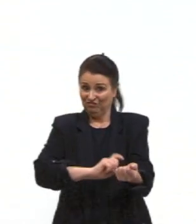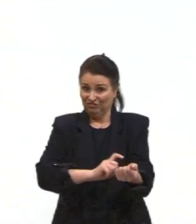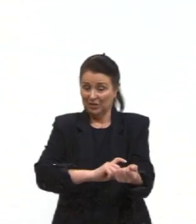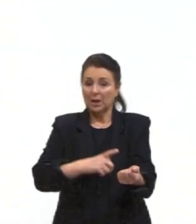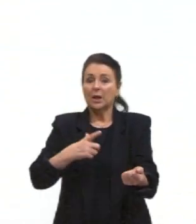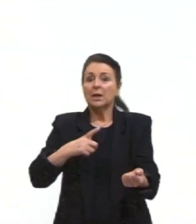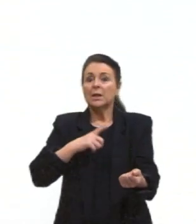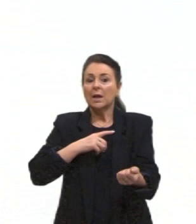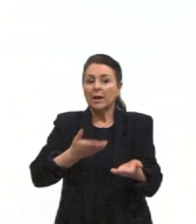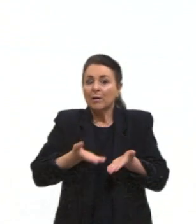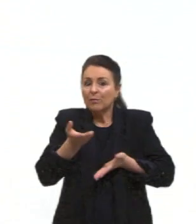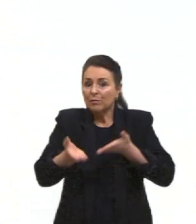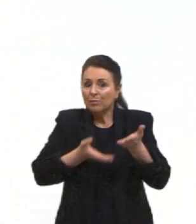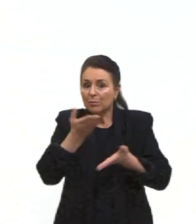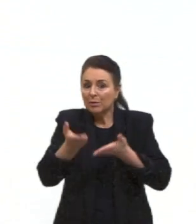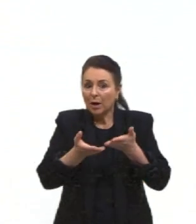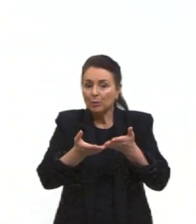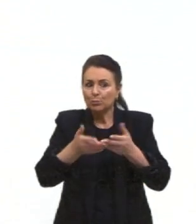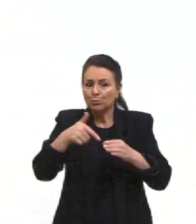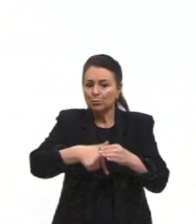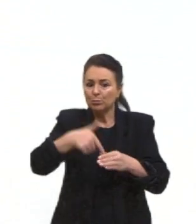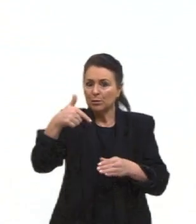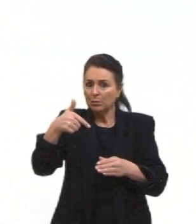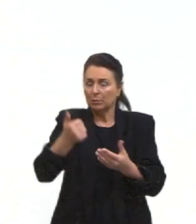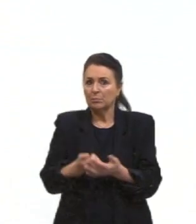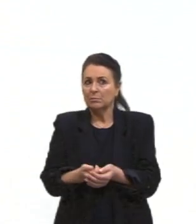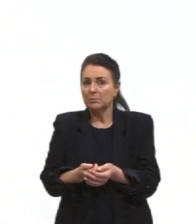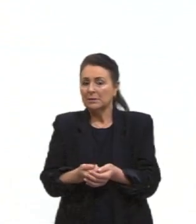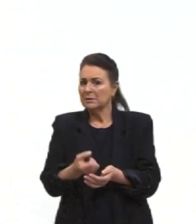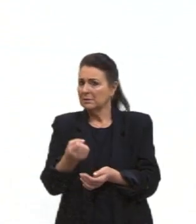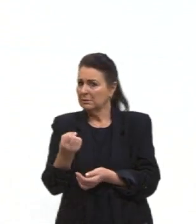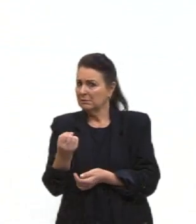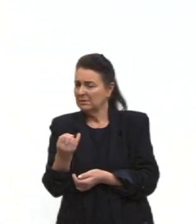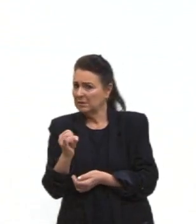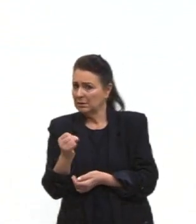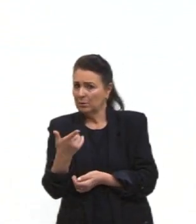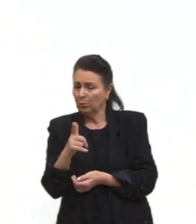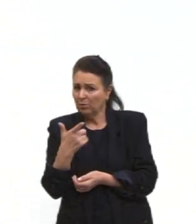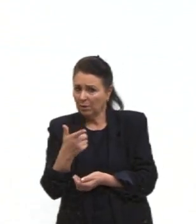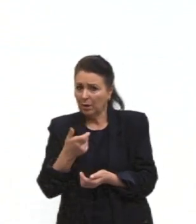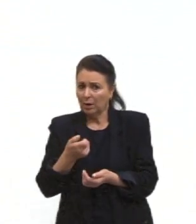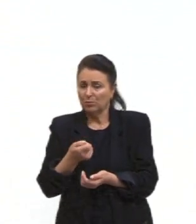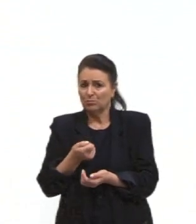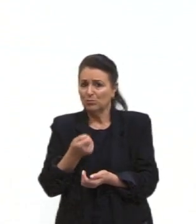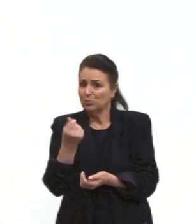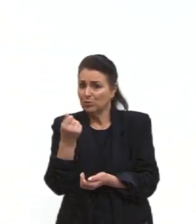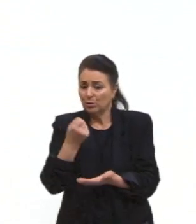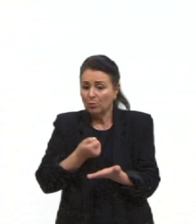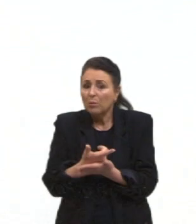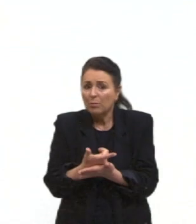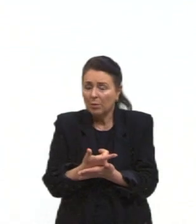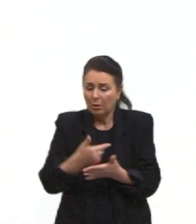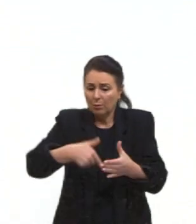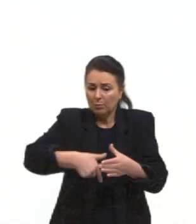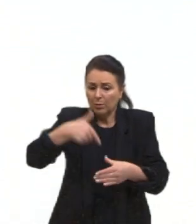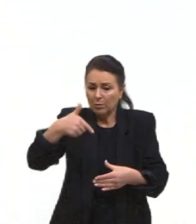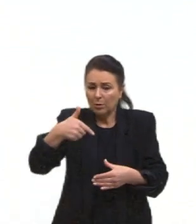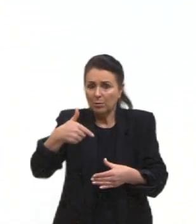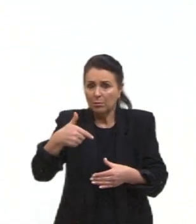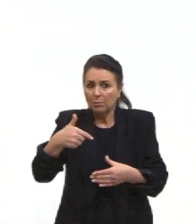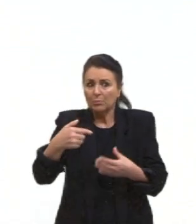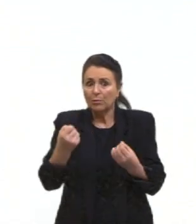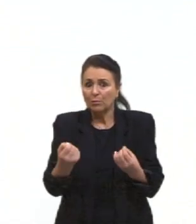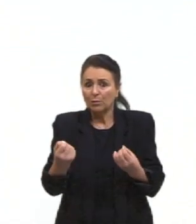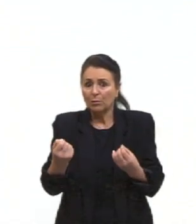energia do petróleo. Se eu não vou ter dinheiro pra comprar o petróleo e manter a sociedade, então eu vou entrar em colapso.